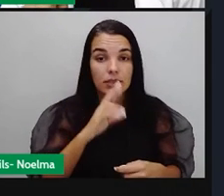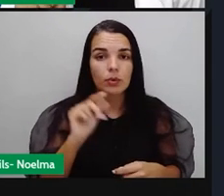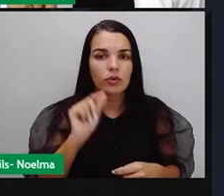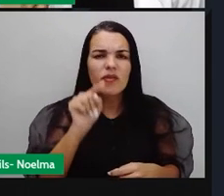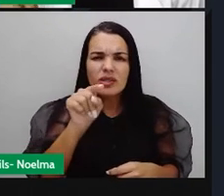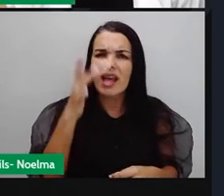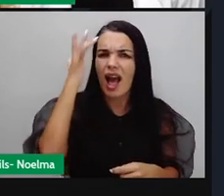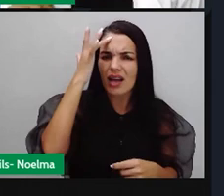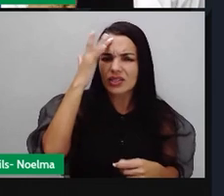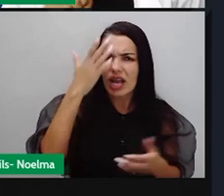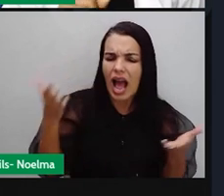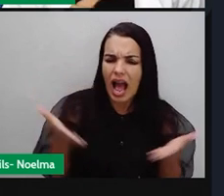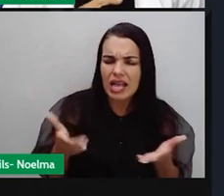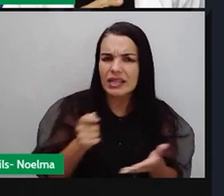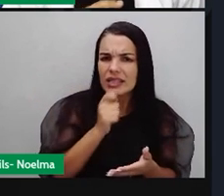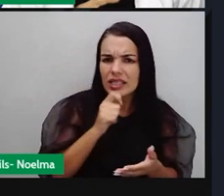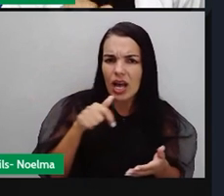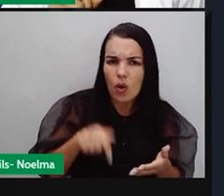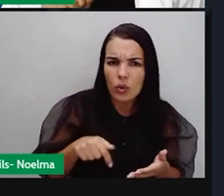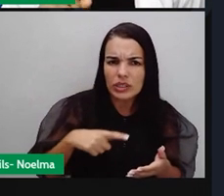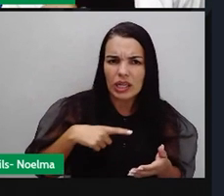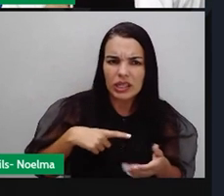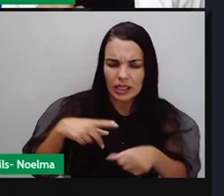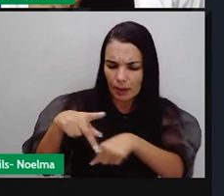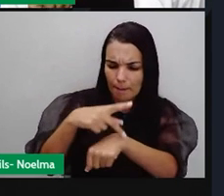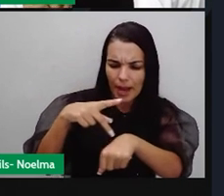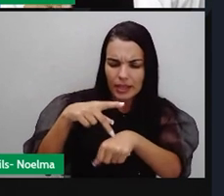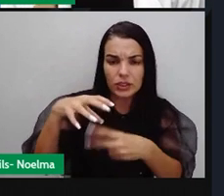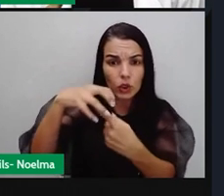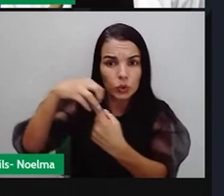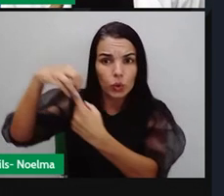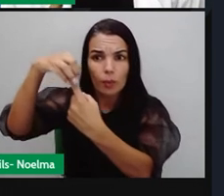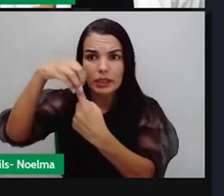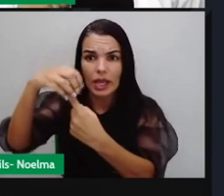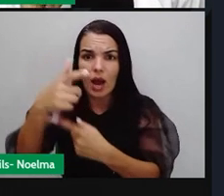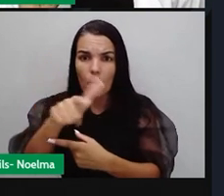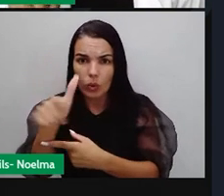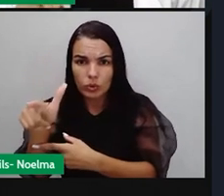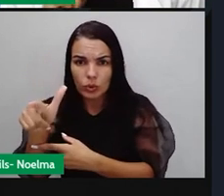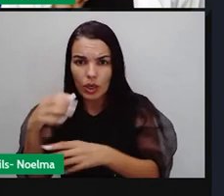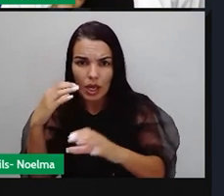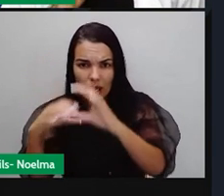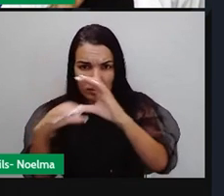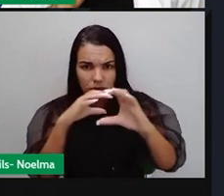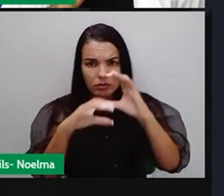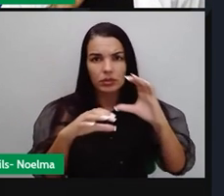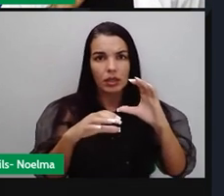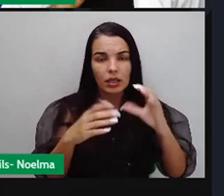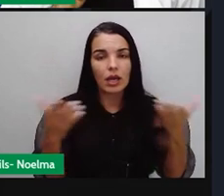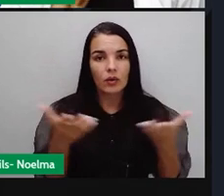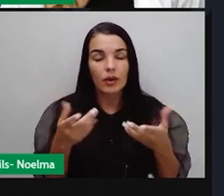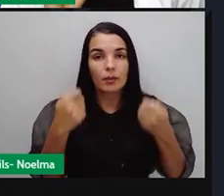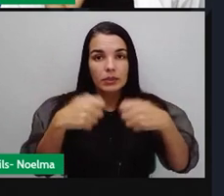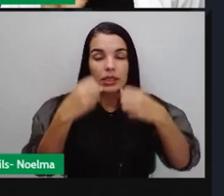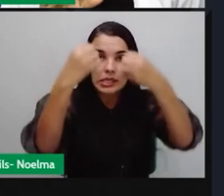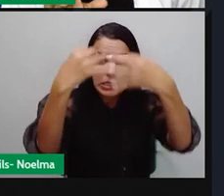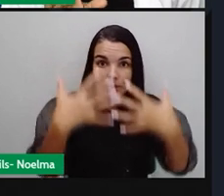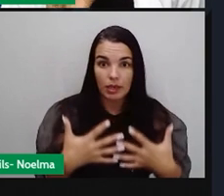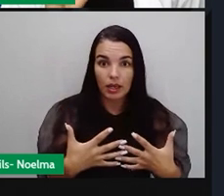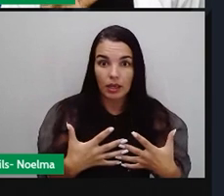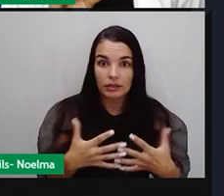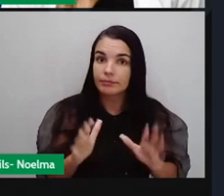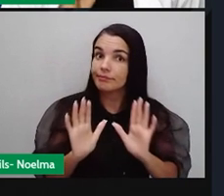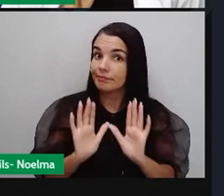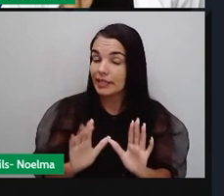ainda hoje os países tentam dominar o outro através dos processos de comunicação? Justifique sua resposta. Será